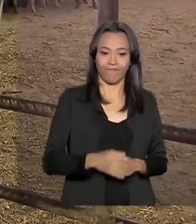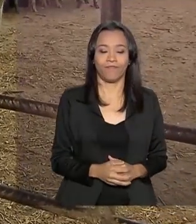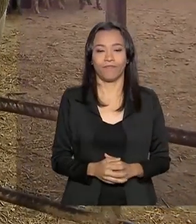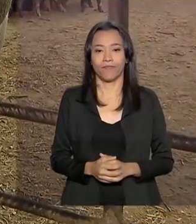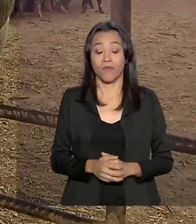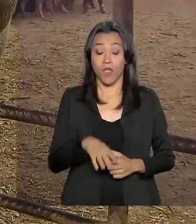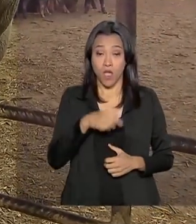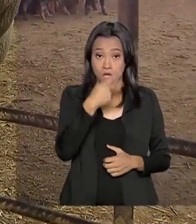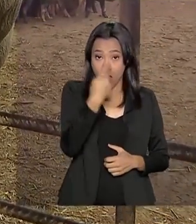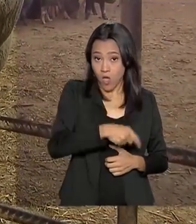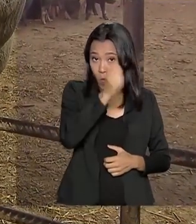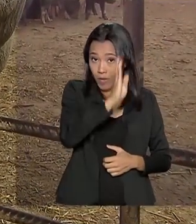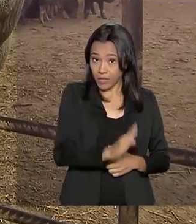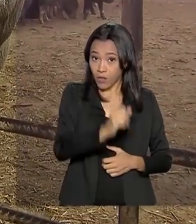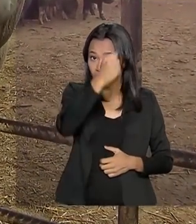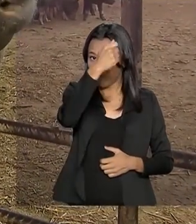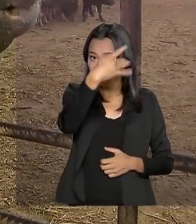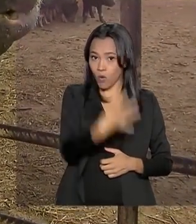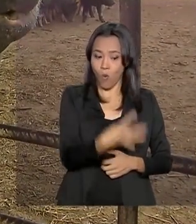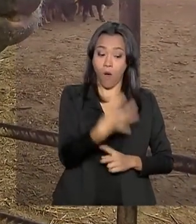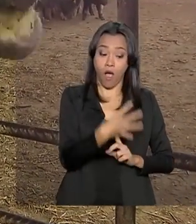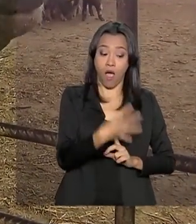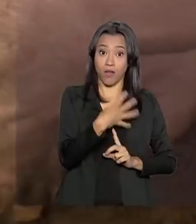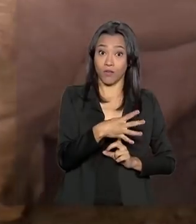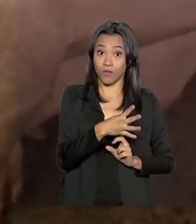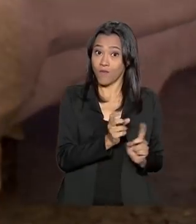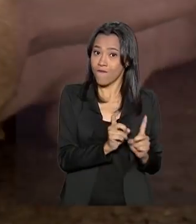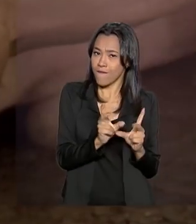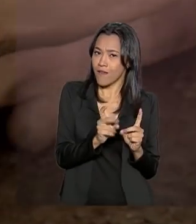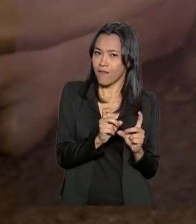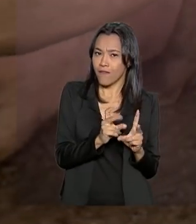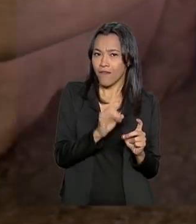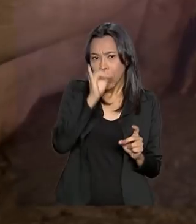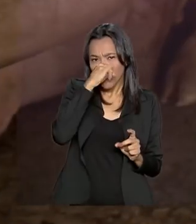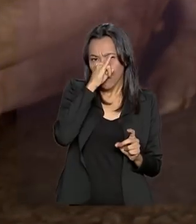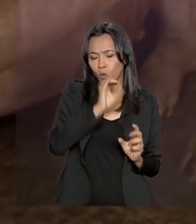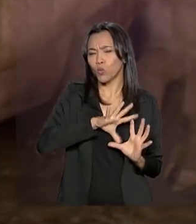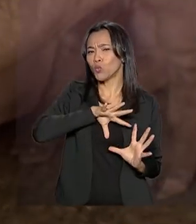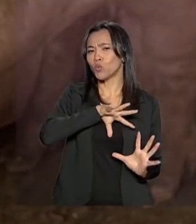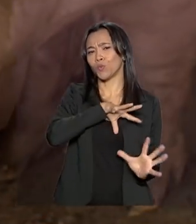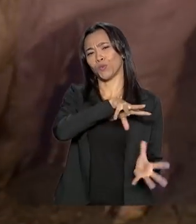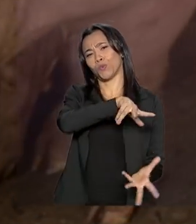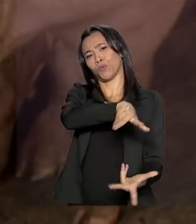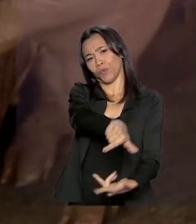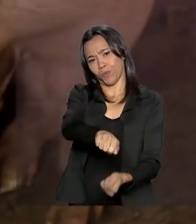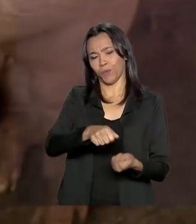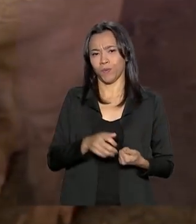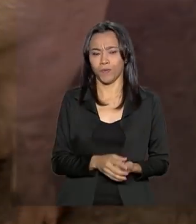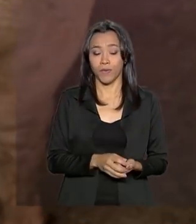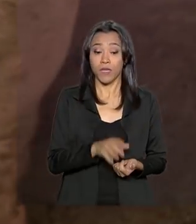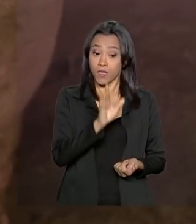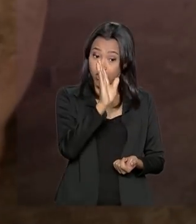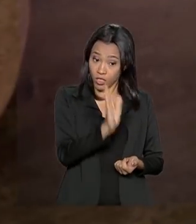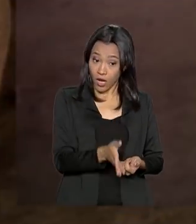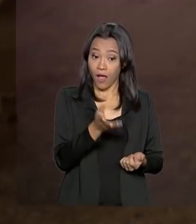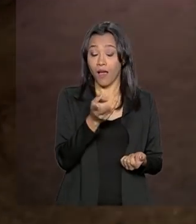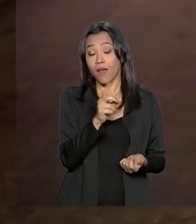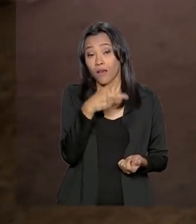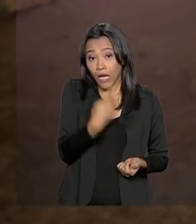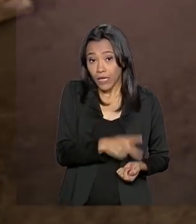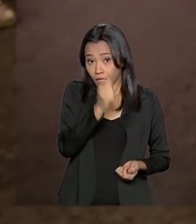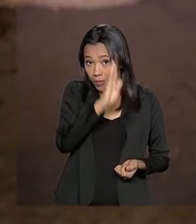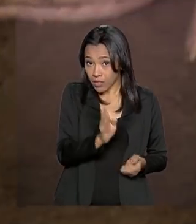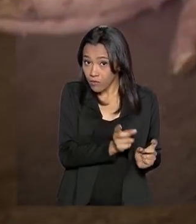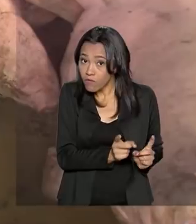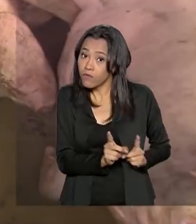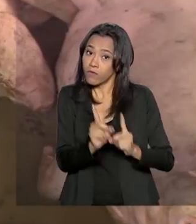O Brasil é o quarto produtor de suínos do mundo, com produção de 4 milhões de toneladas por ano. Já as exportações brasileiras